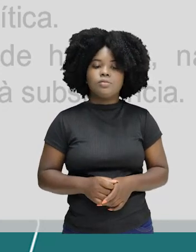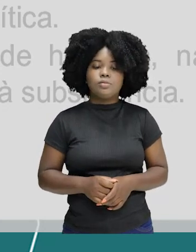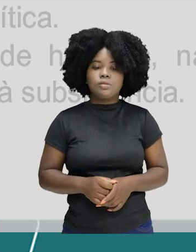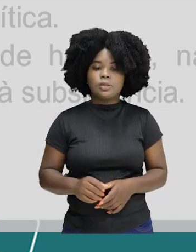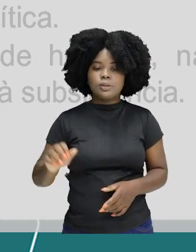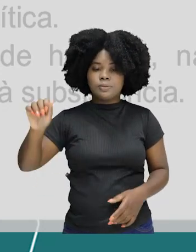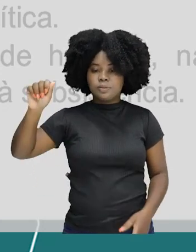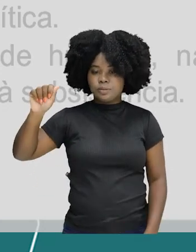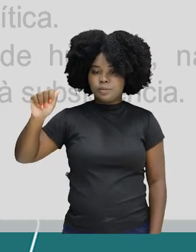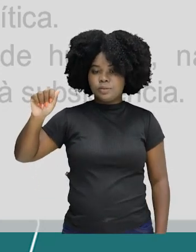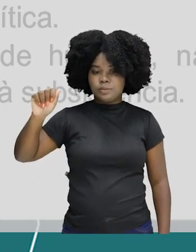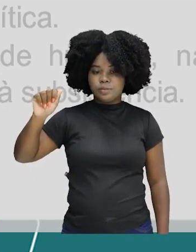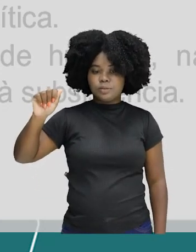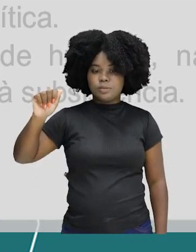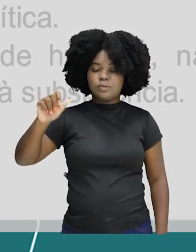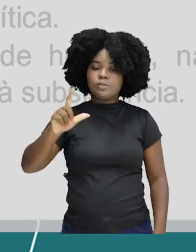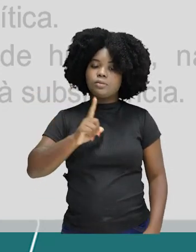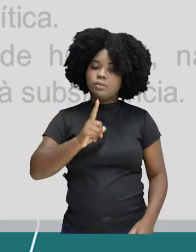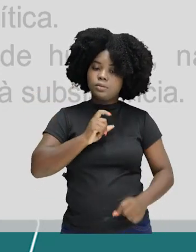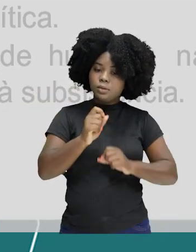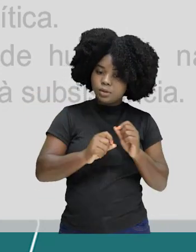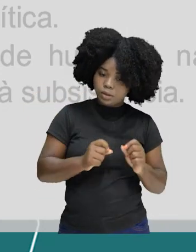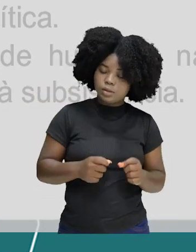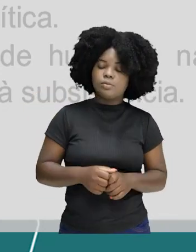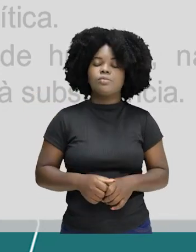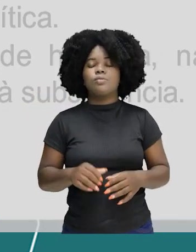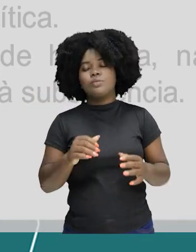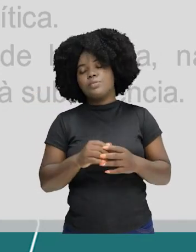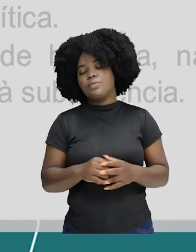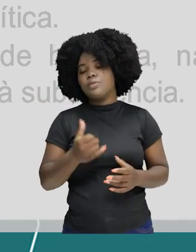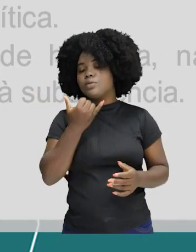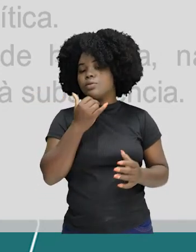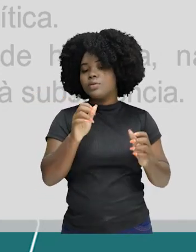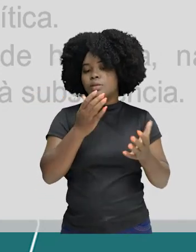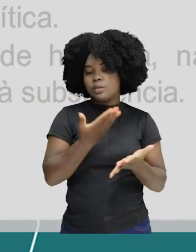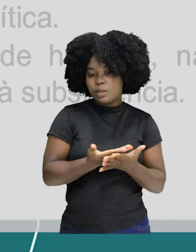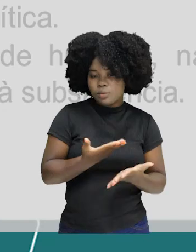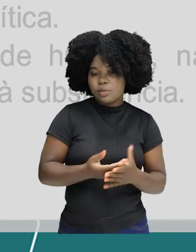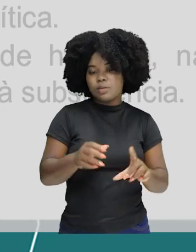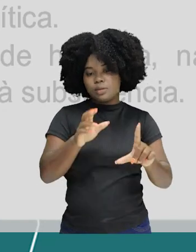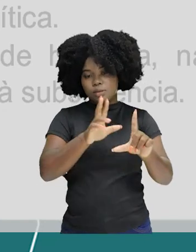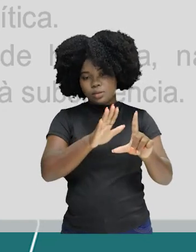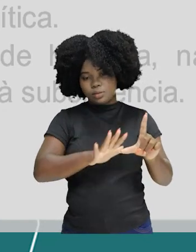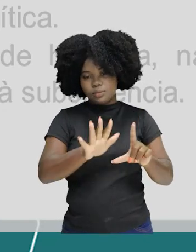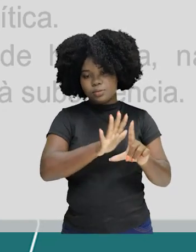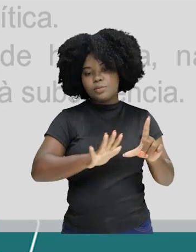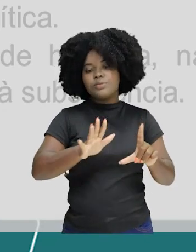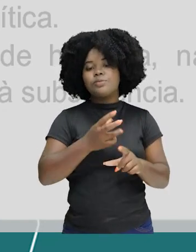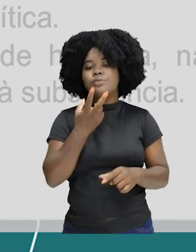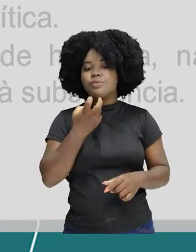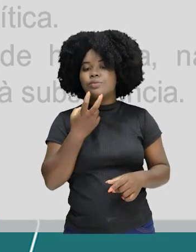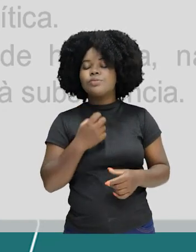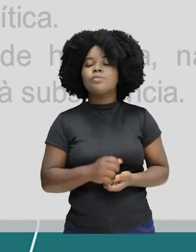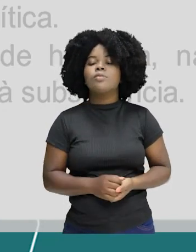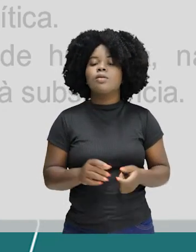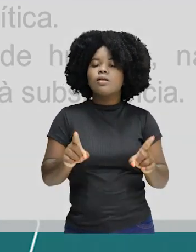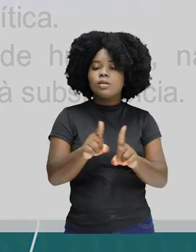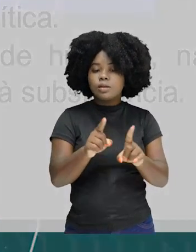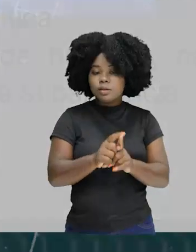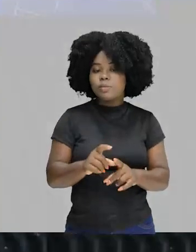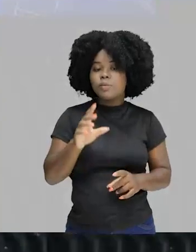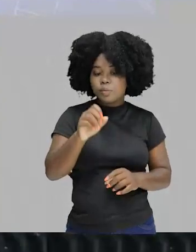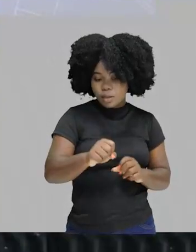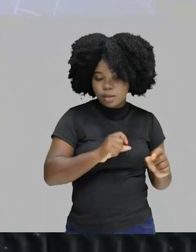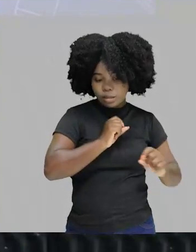vai encontrar. Certo? Nós temos aulas aqui na plataforma Gonçalves Dias sobre o contratualismo também. Olha que coisa bacana. Então, você pode pegar aulas sobre